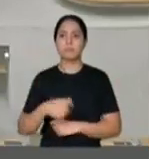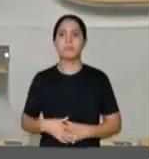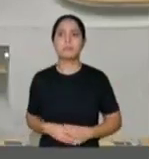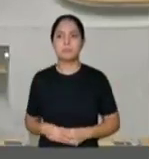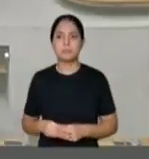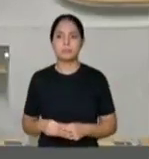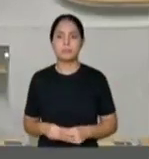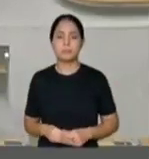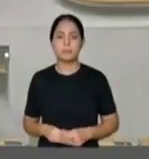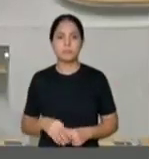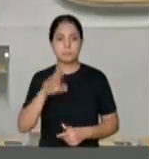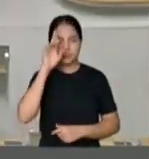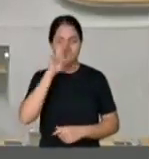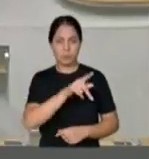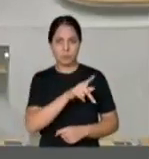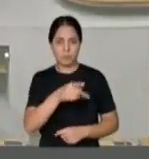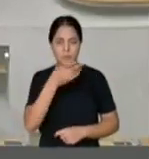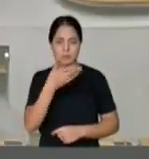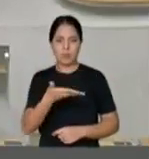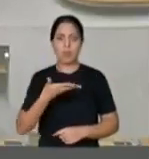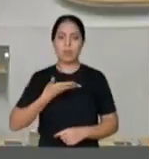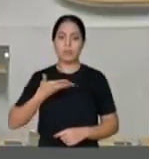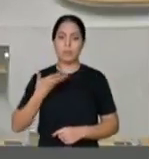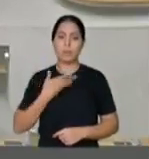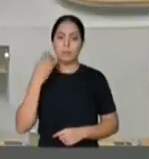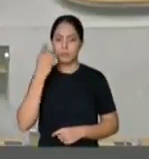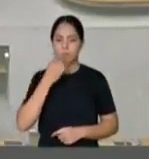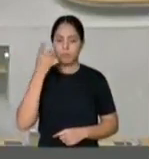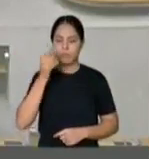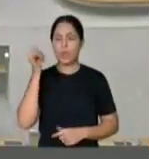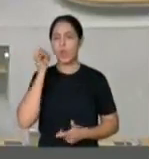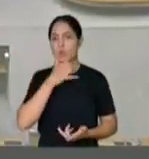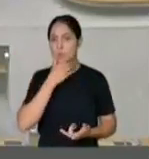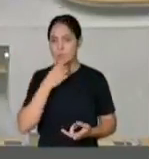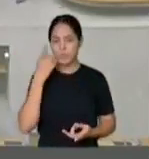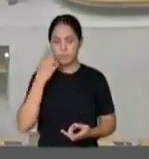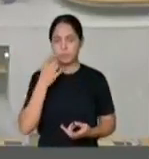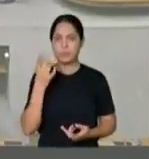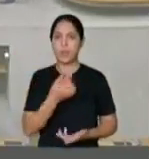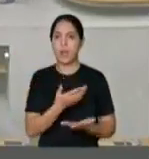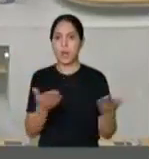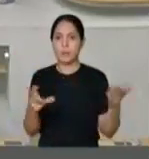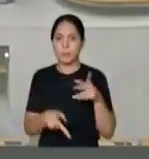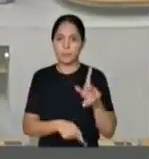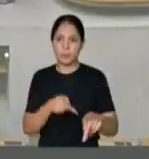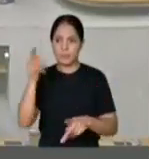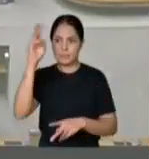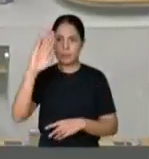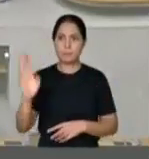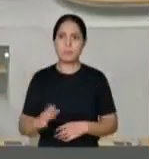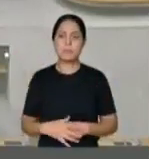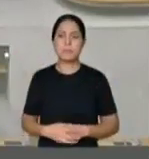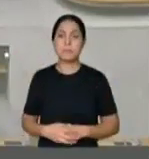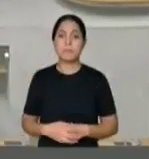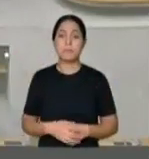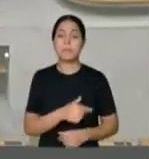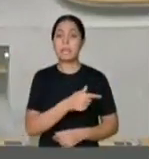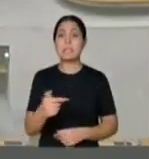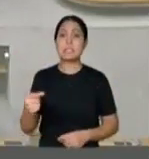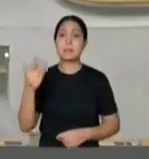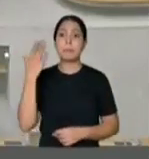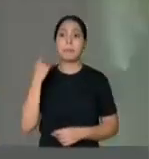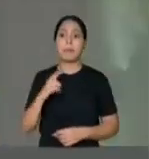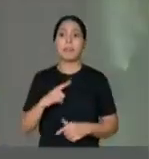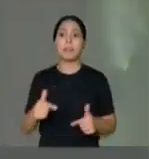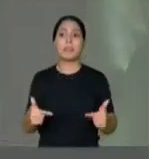Senhor presidente, colegas deputados, deputadas, estimado povo brasileiro, semana passada eu fiz aqui uma